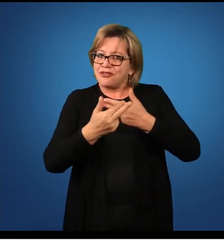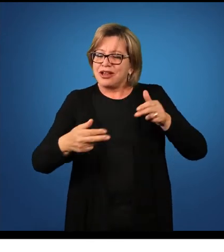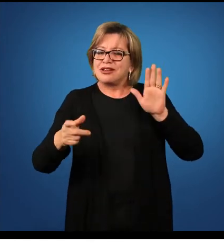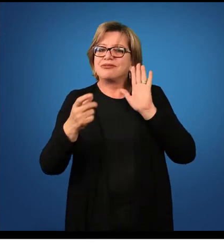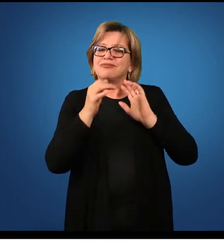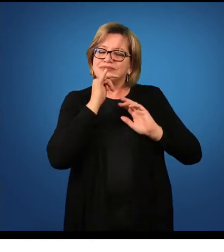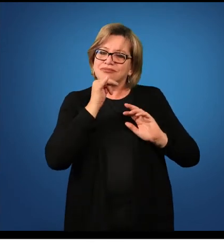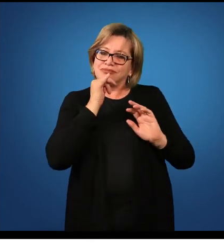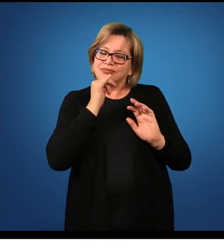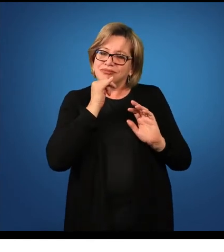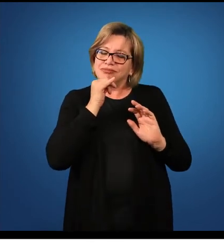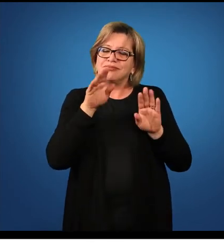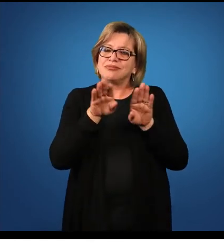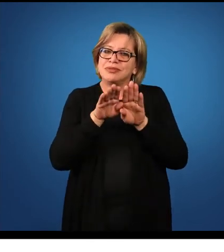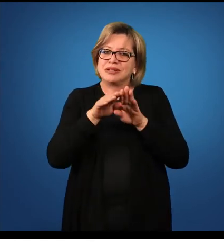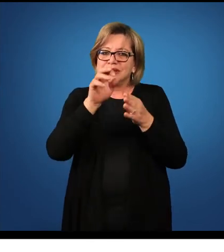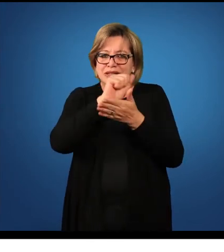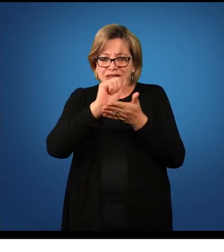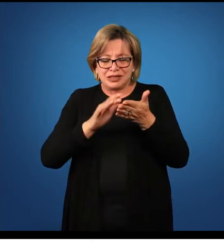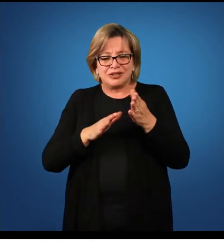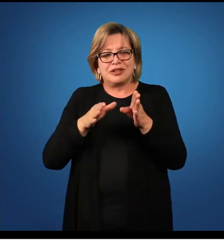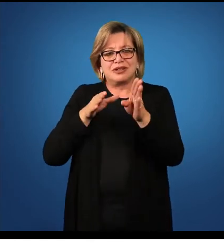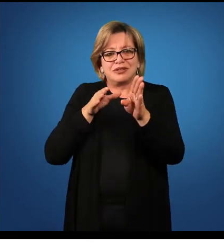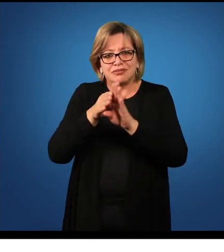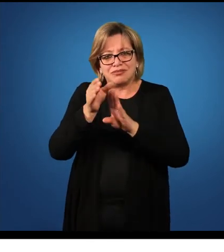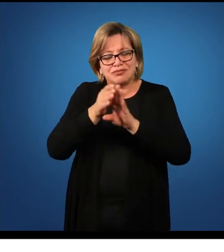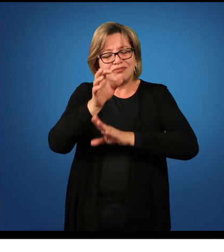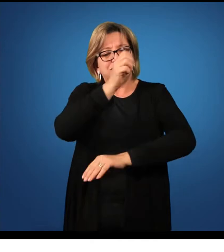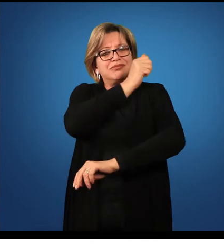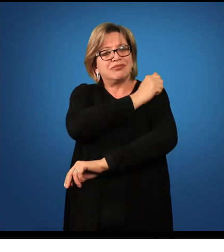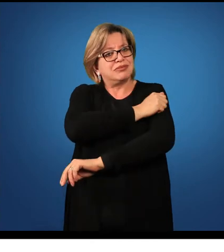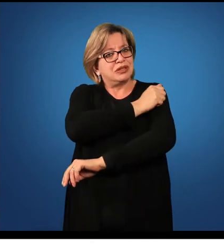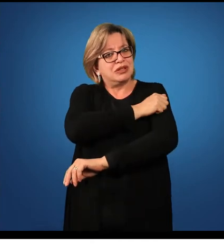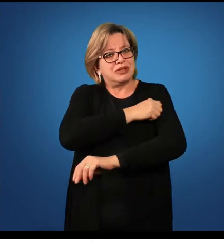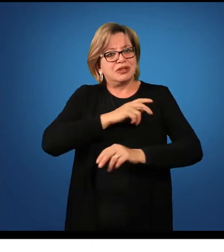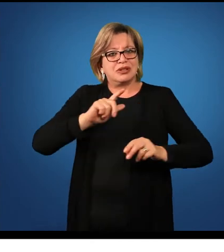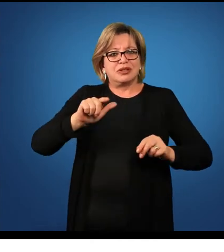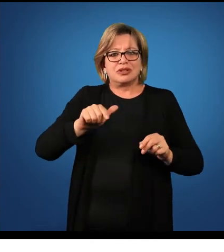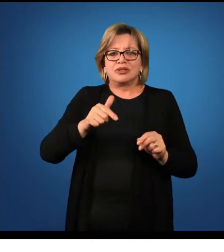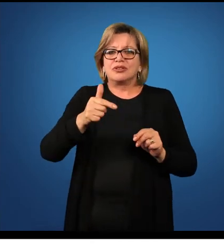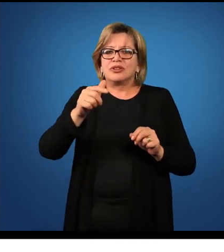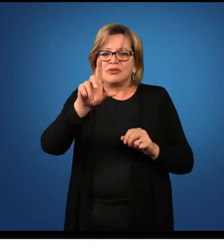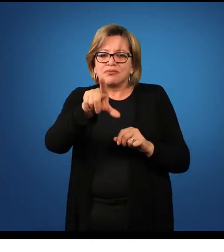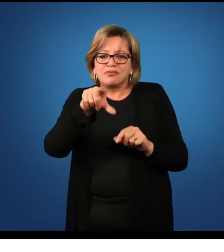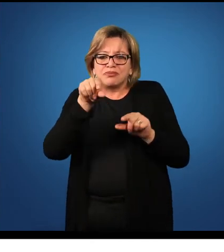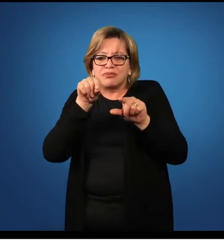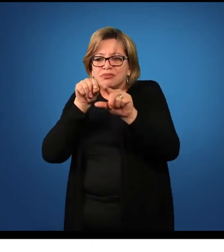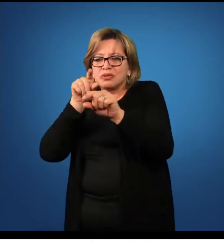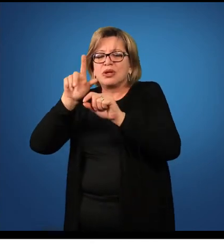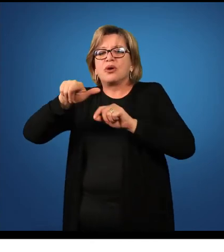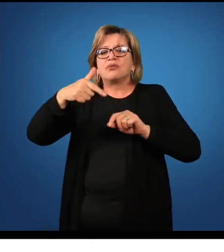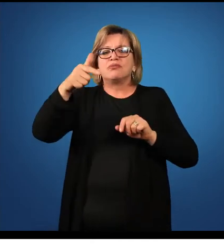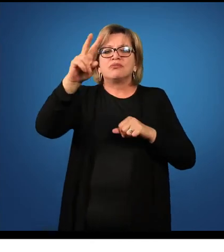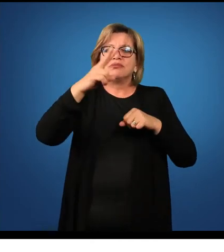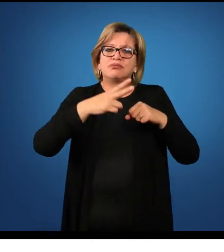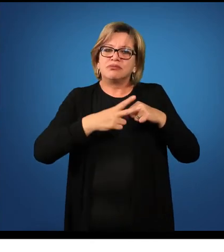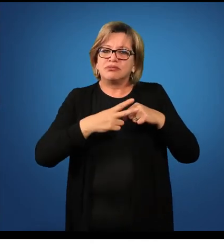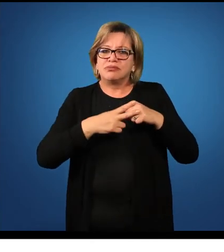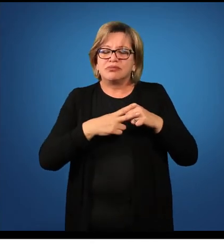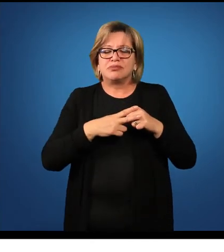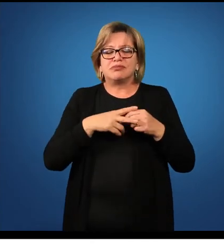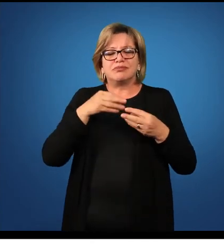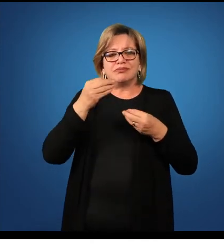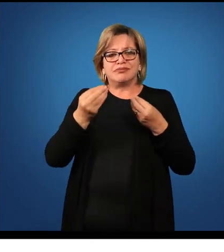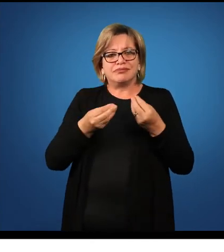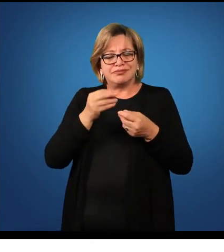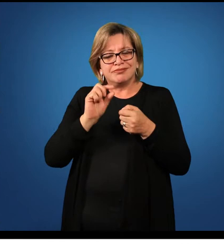exercícios. Sugiro, então, ao aluno, para que tome outros verbos sugeridos lá no e-book, para